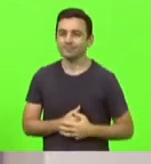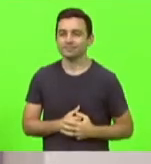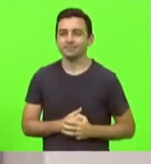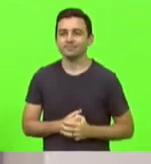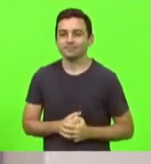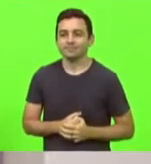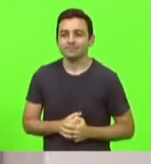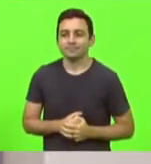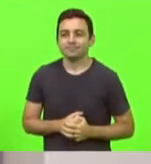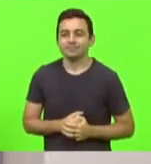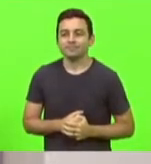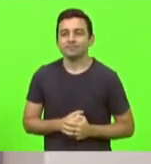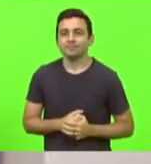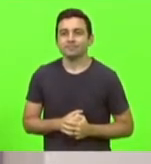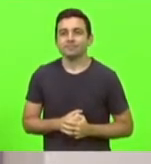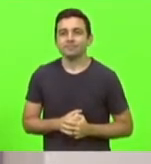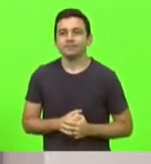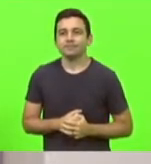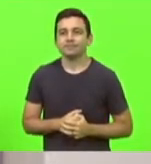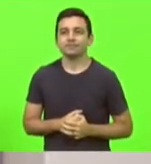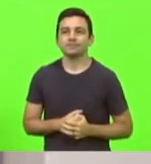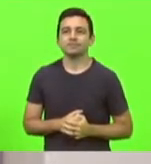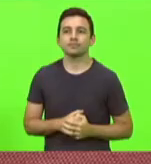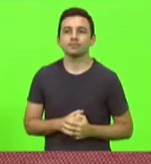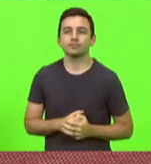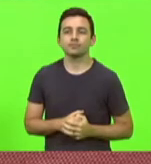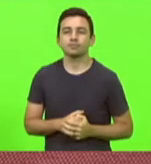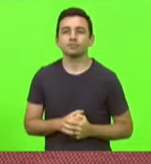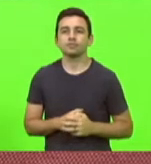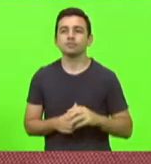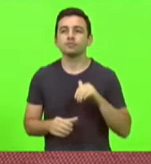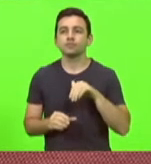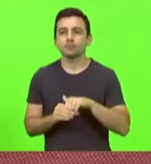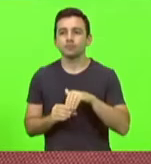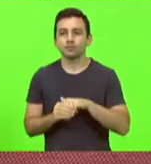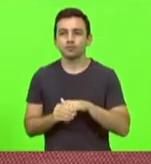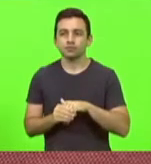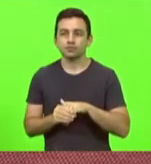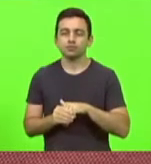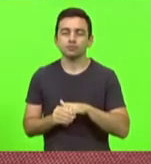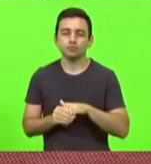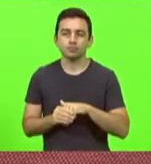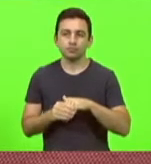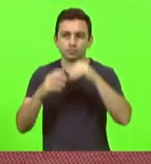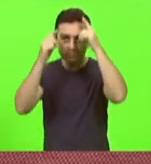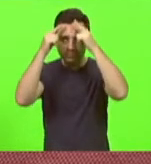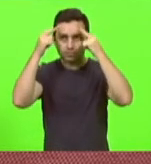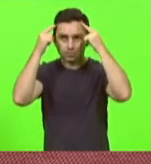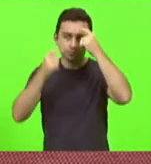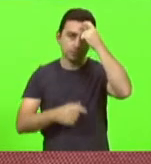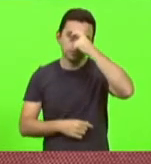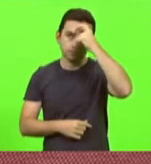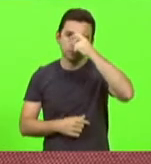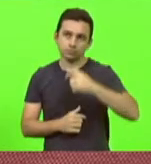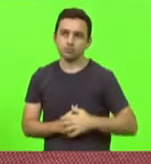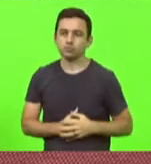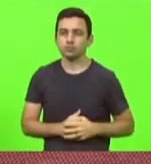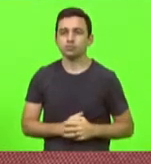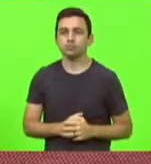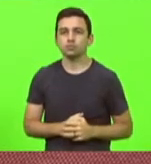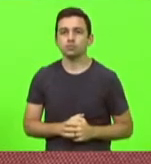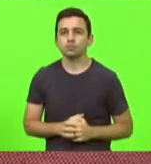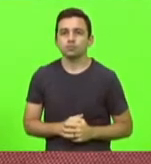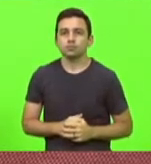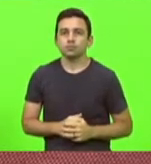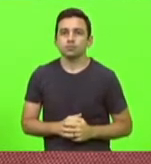Obrigado, deputado. Como vota o deputado Neudi Sareta? Maurício Scudillac. Obrigado,